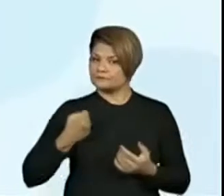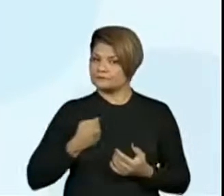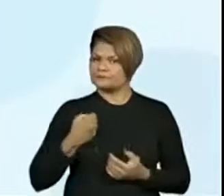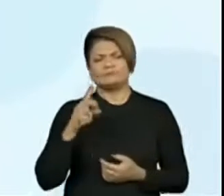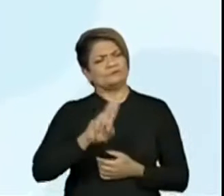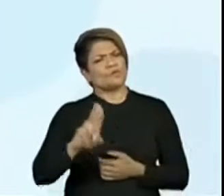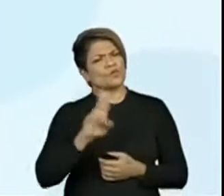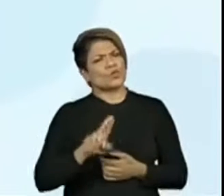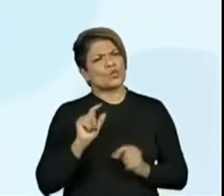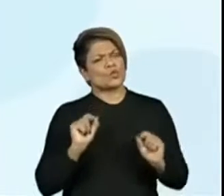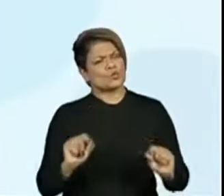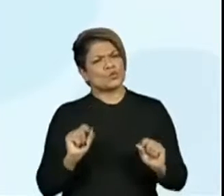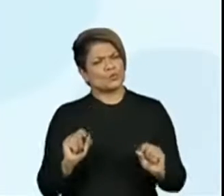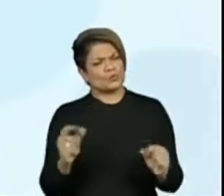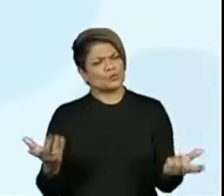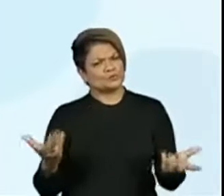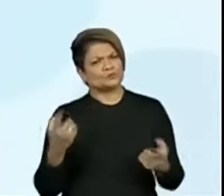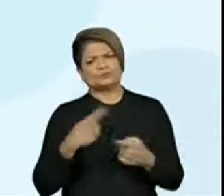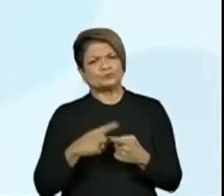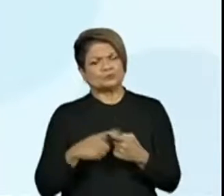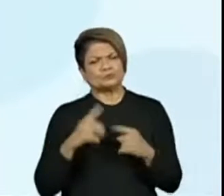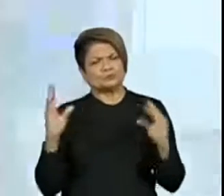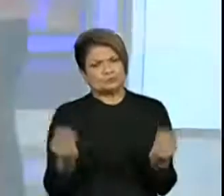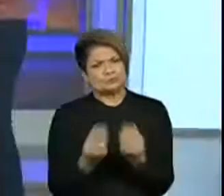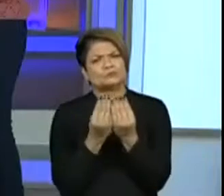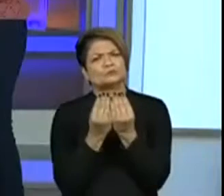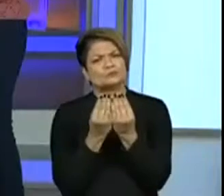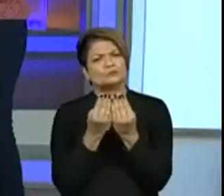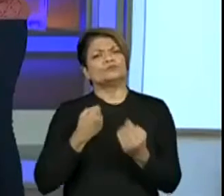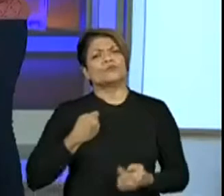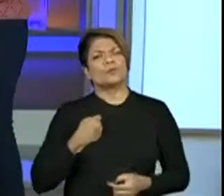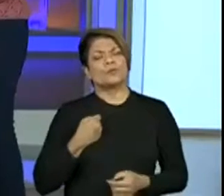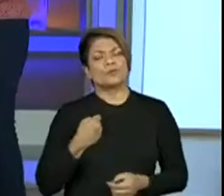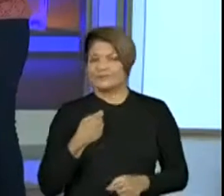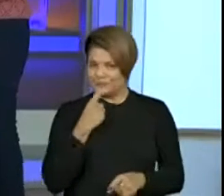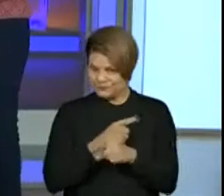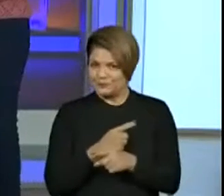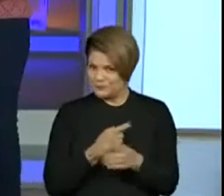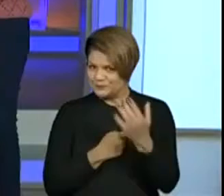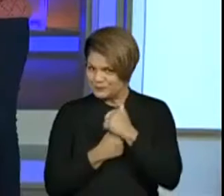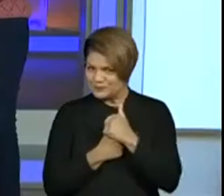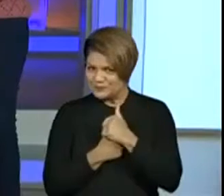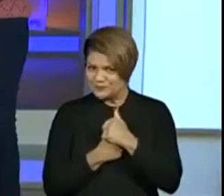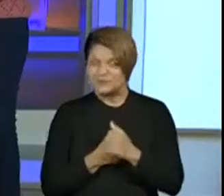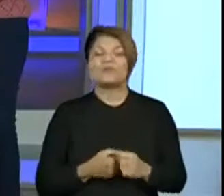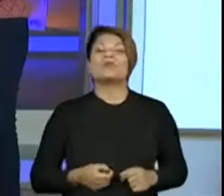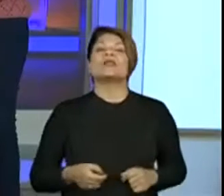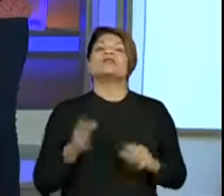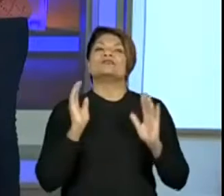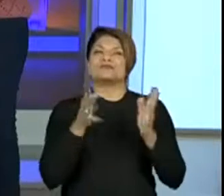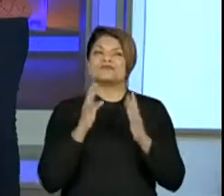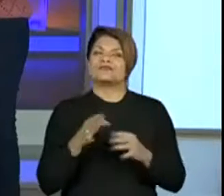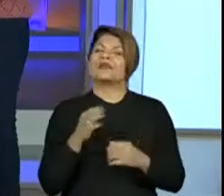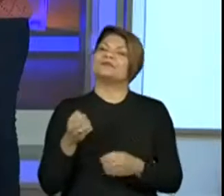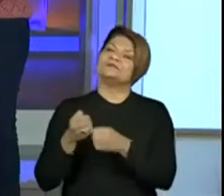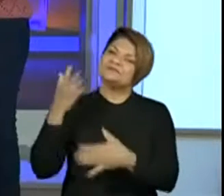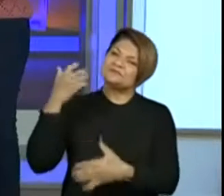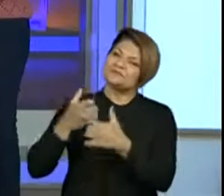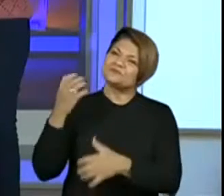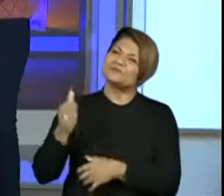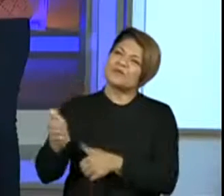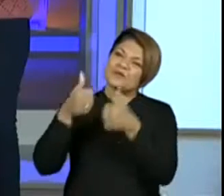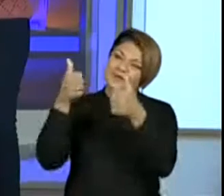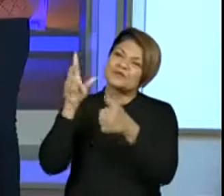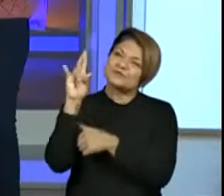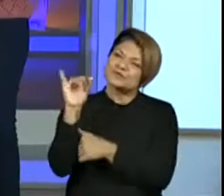usou para chegar a esse número? Nós vamos descobrir um pouquinho, olha. E muita gente aí já dando um bom dia, um ótimo dia a todos